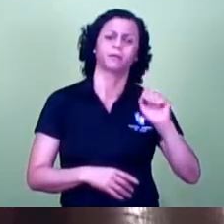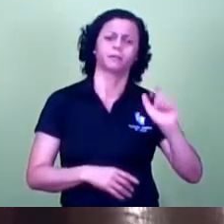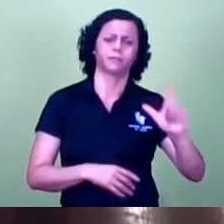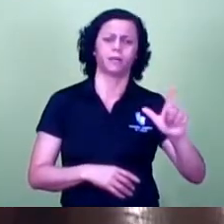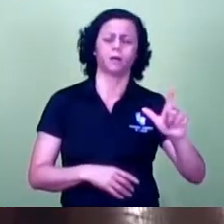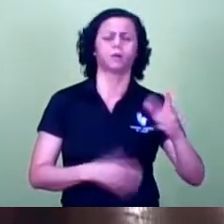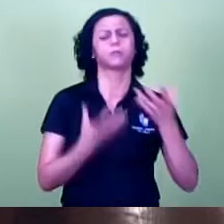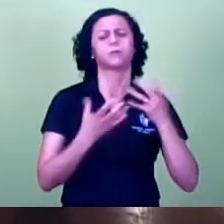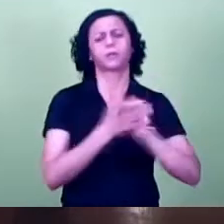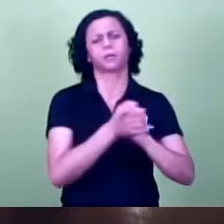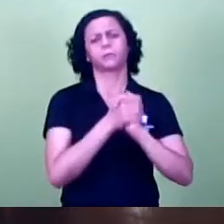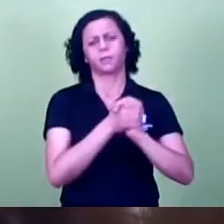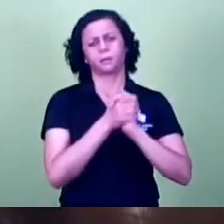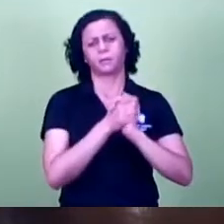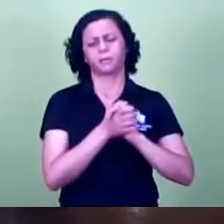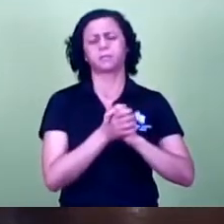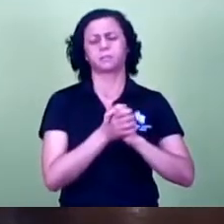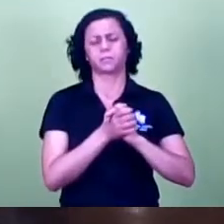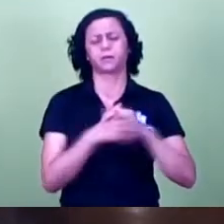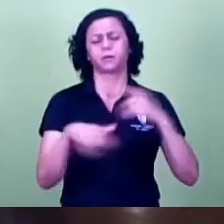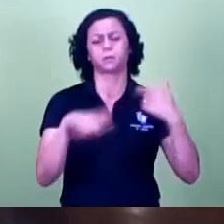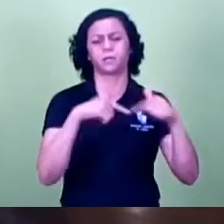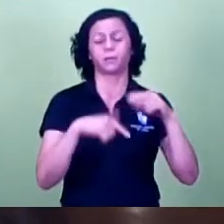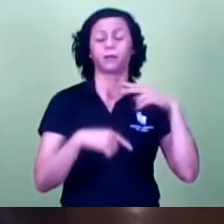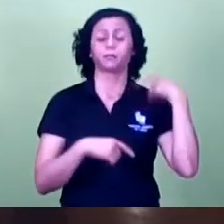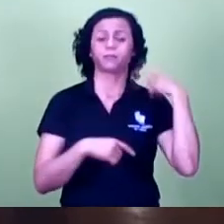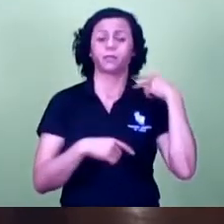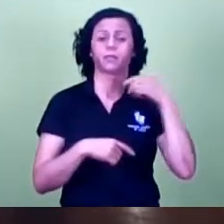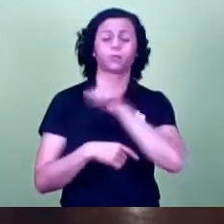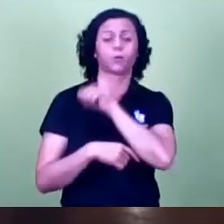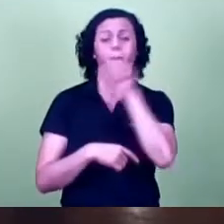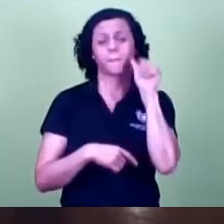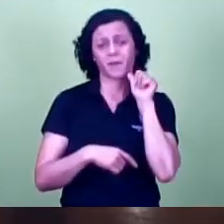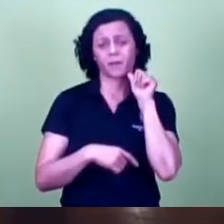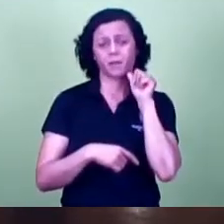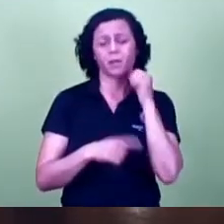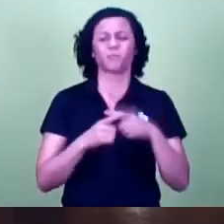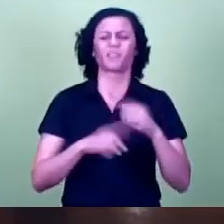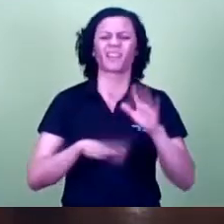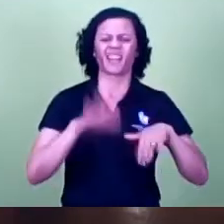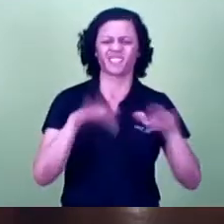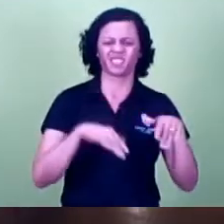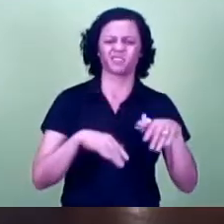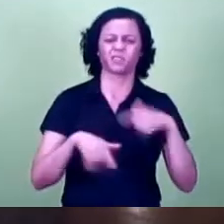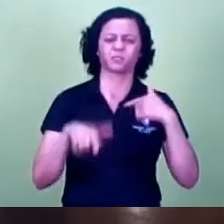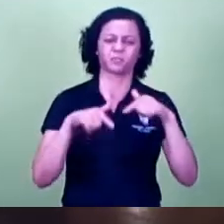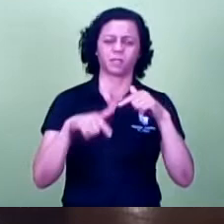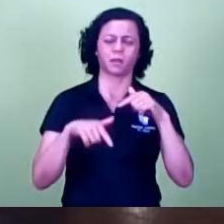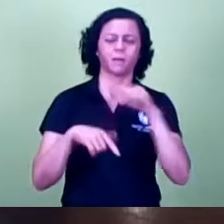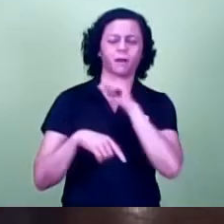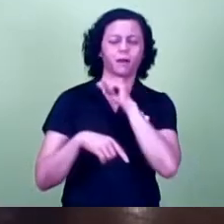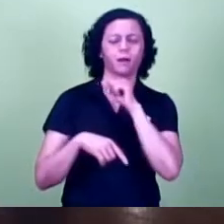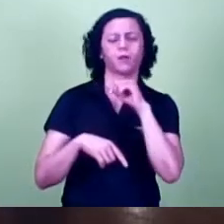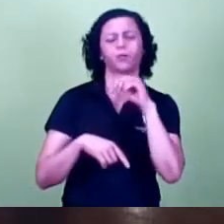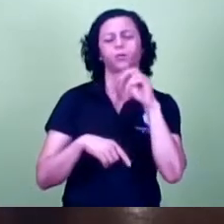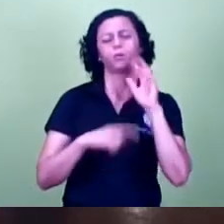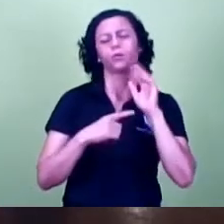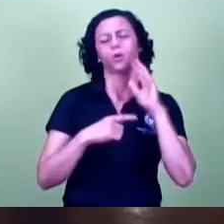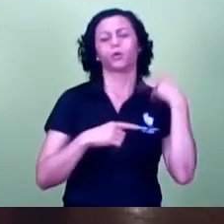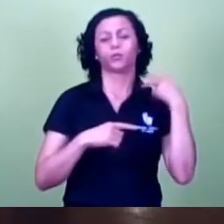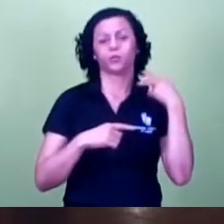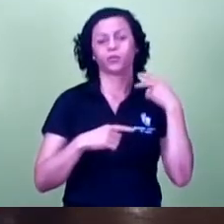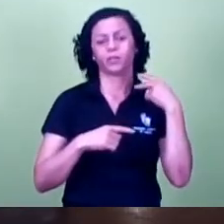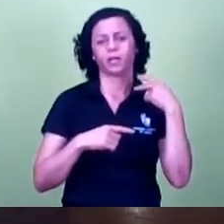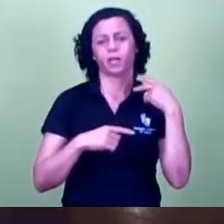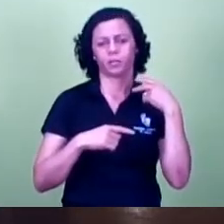parabenizar o trabalho do vereador Sargento Mello porque muitas das vezes o trabalho do vereador ele não aparece tanto, né? A rede social ajudou